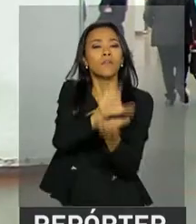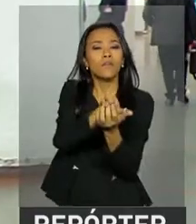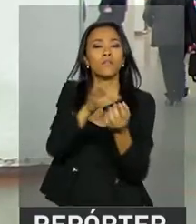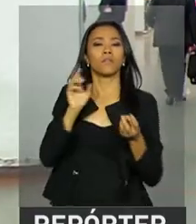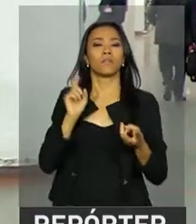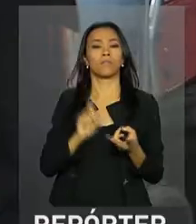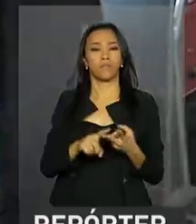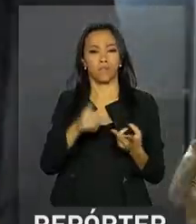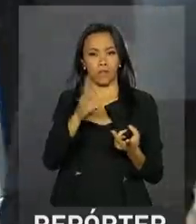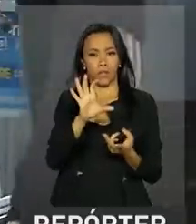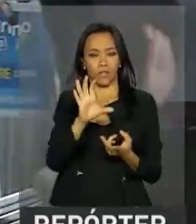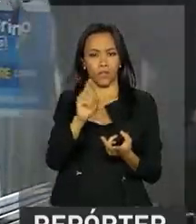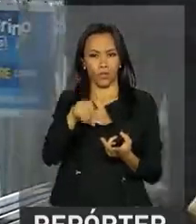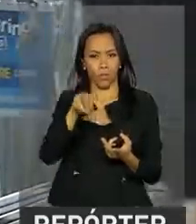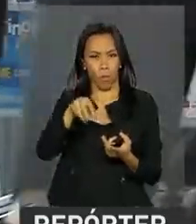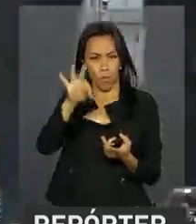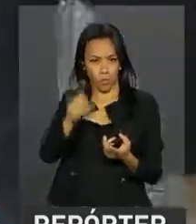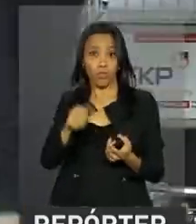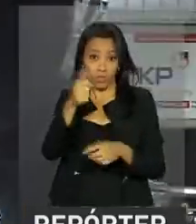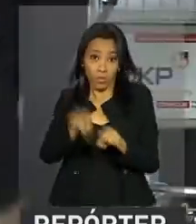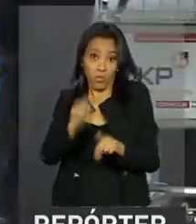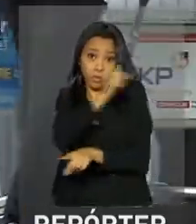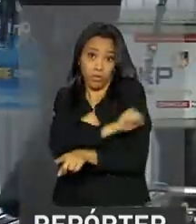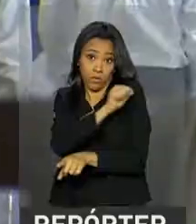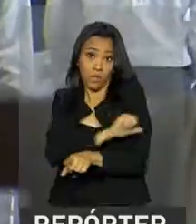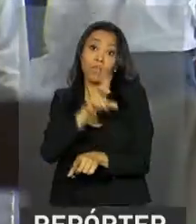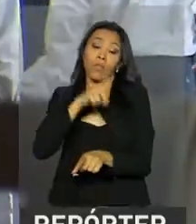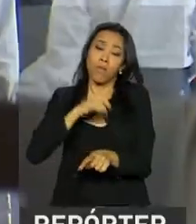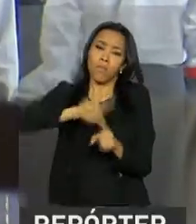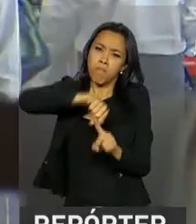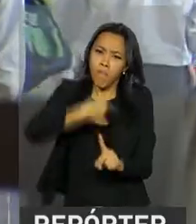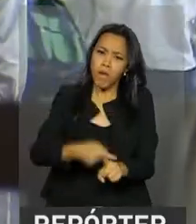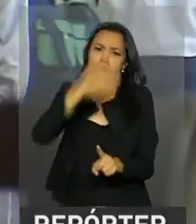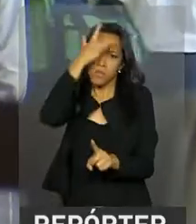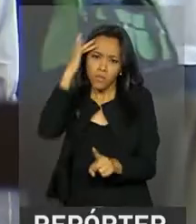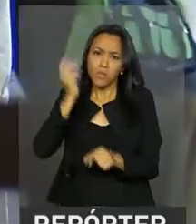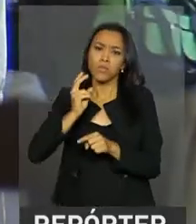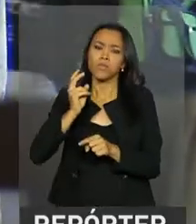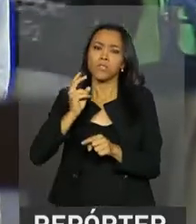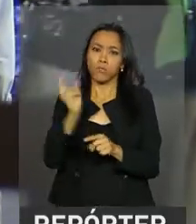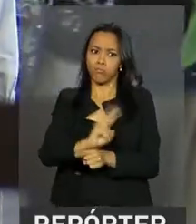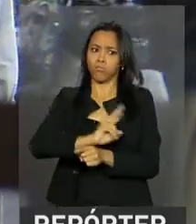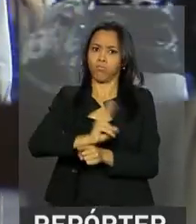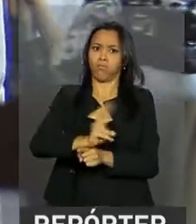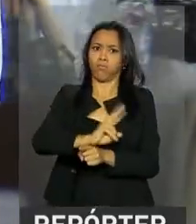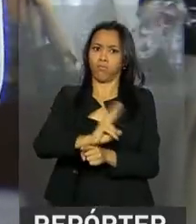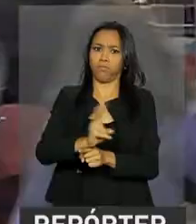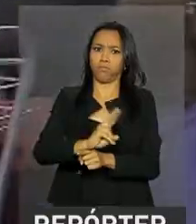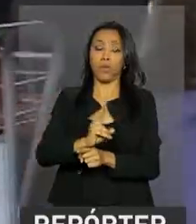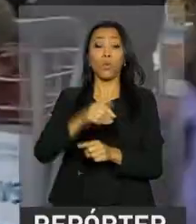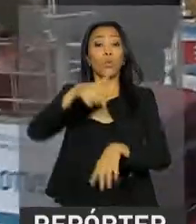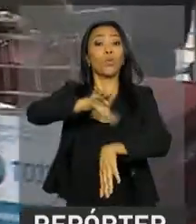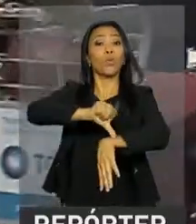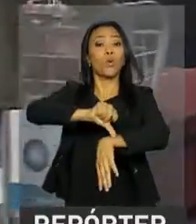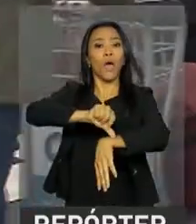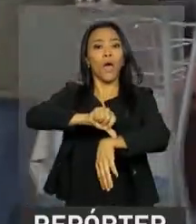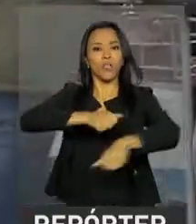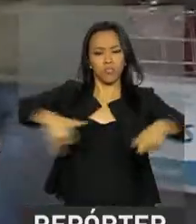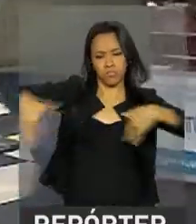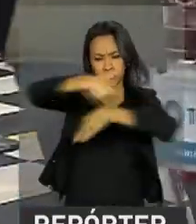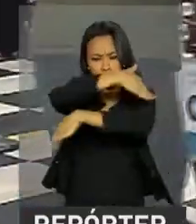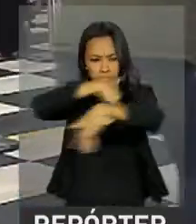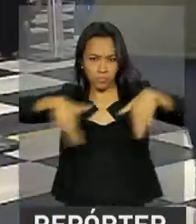Congonhas, contarão com mais agentes nos dias e horários de maior movimento. Segundo a ANAC, é